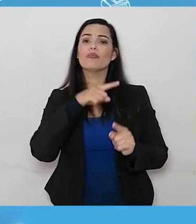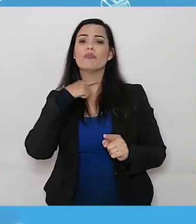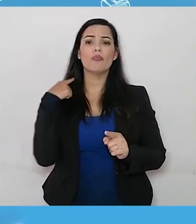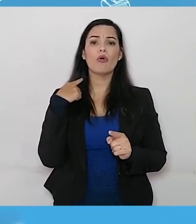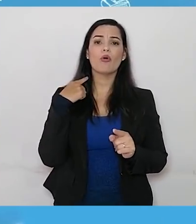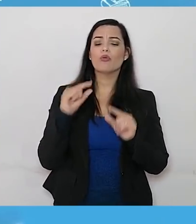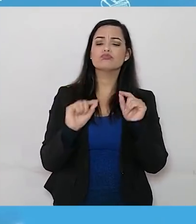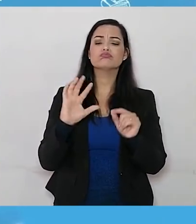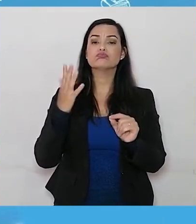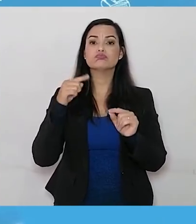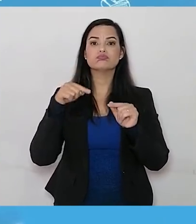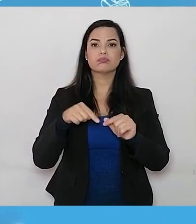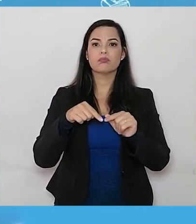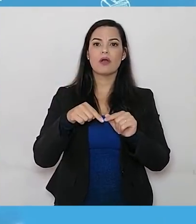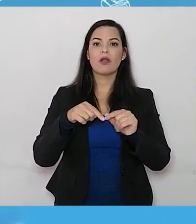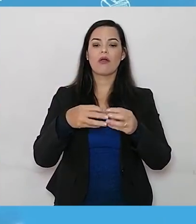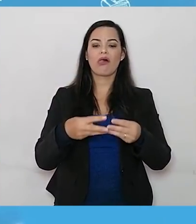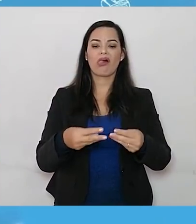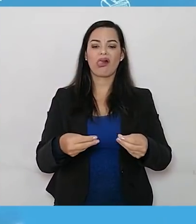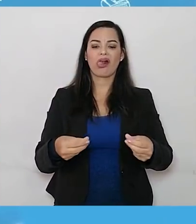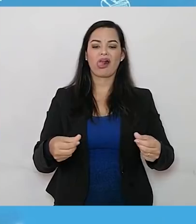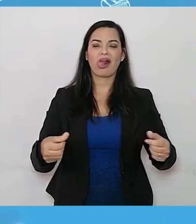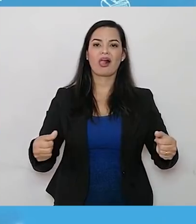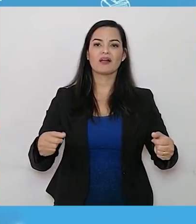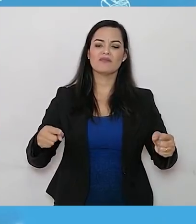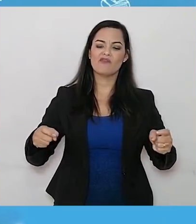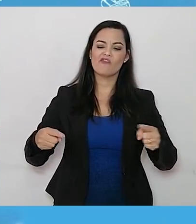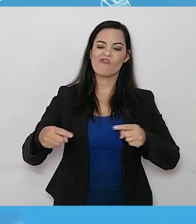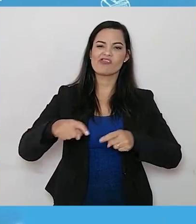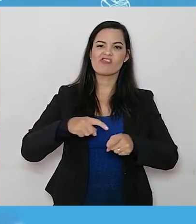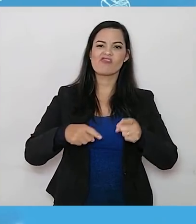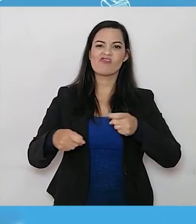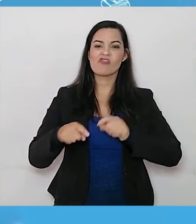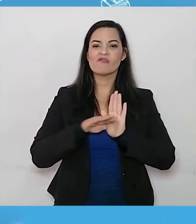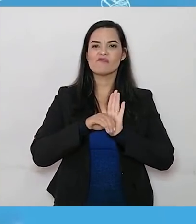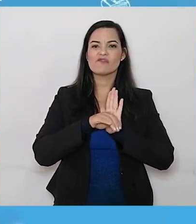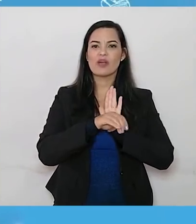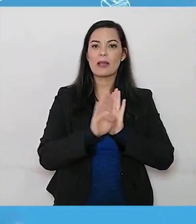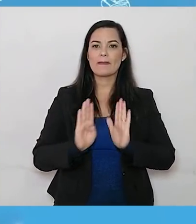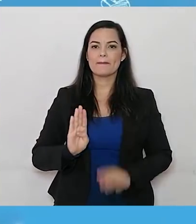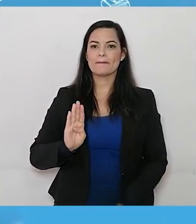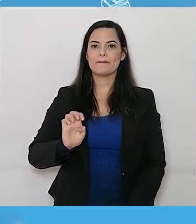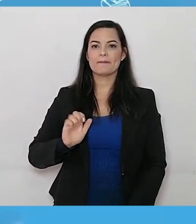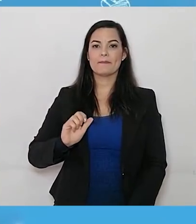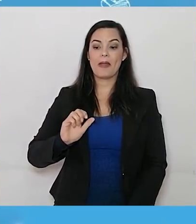morrer, ela vai servir de alimento para as bactérias, os seres decompositores nessa cadeia alimentar.